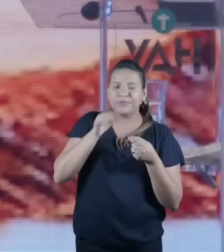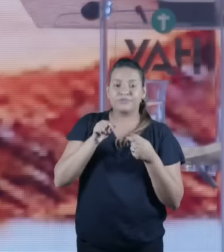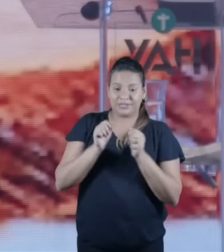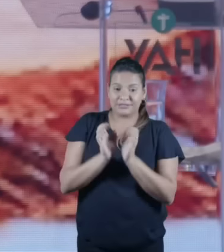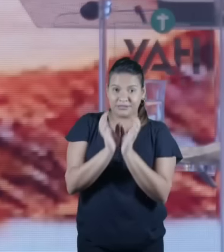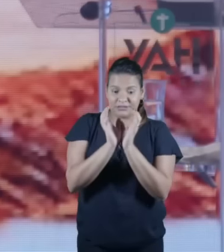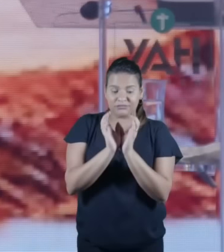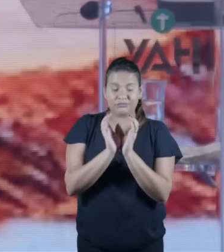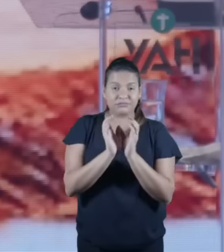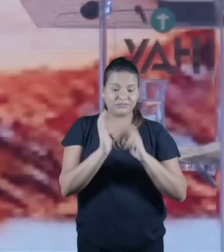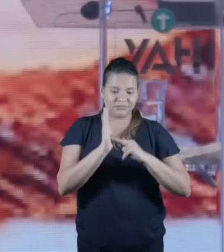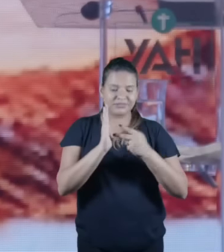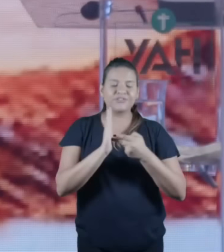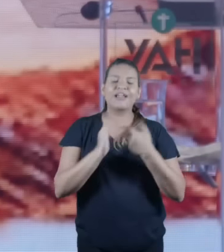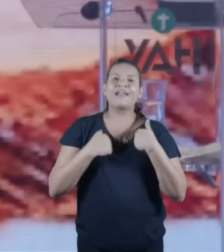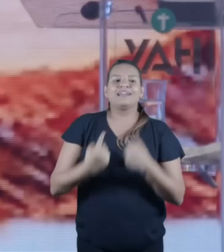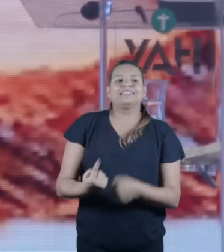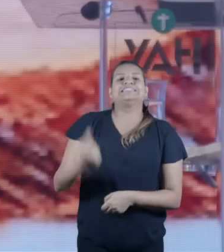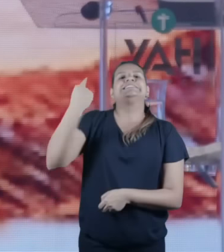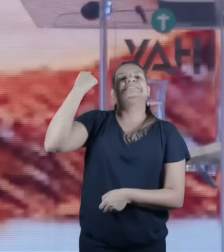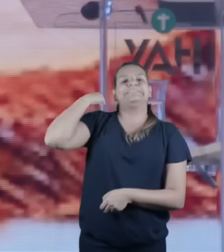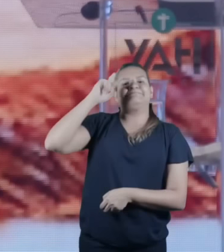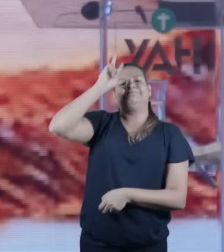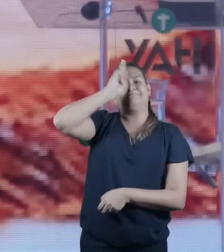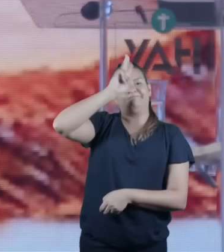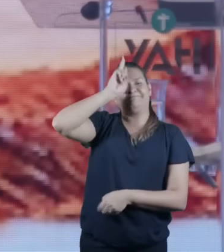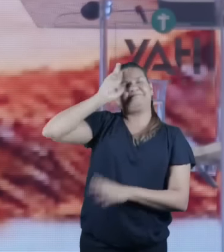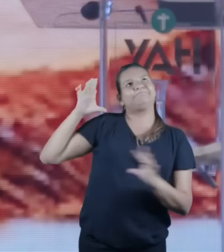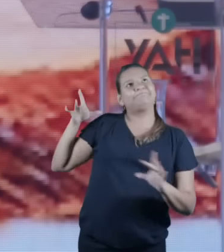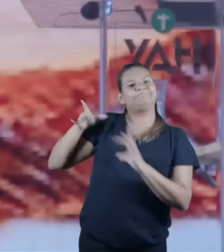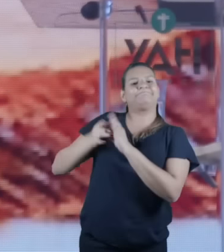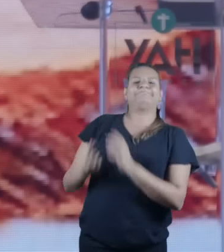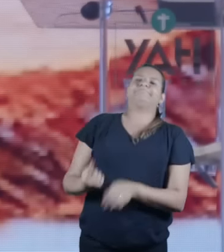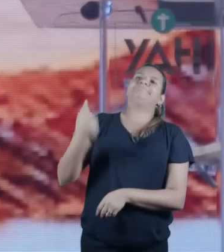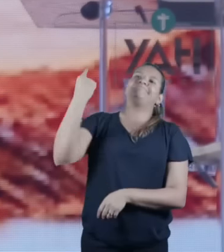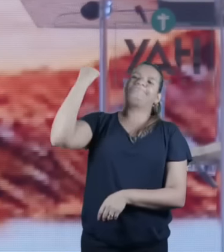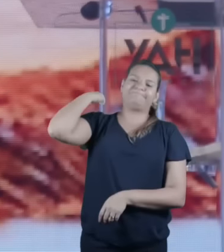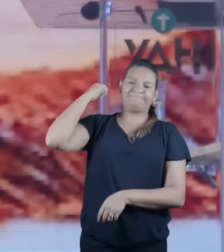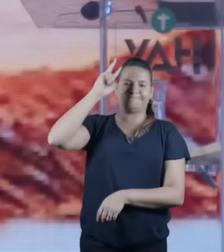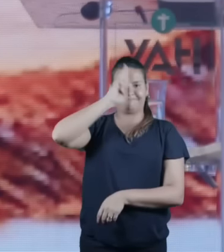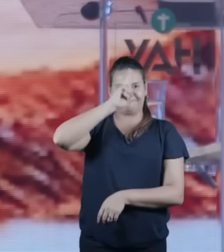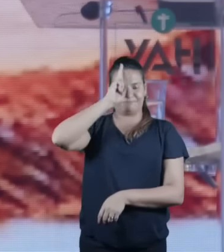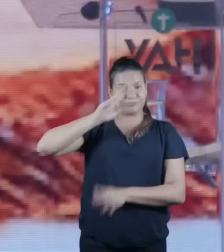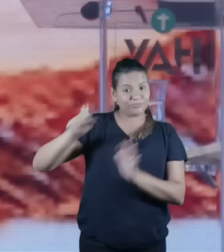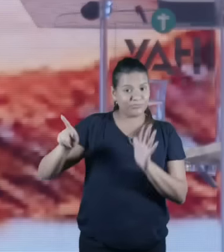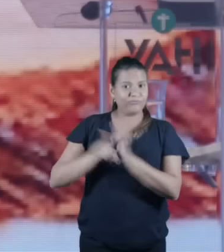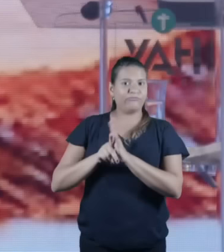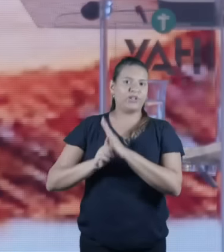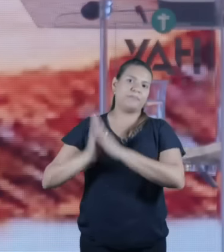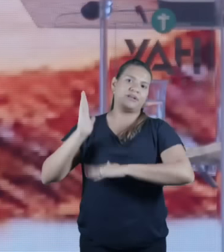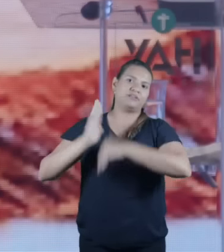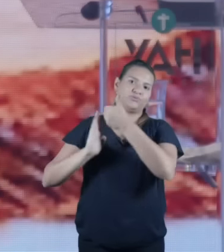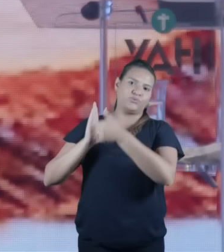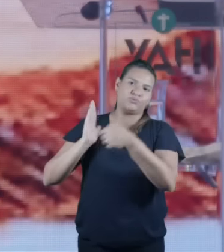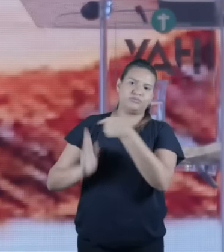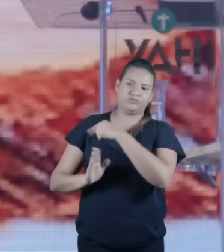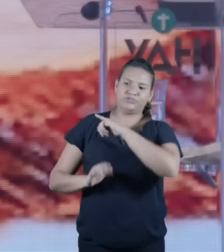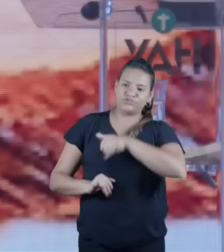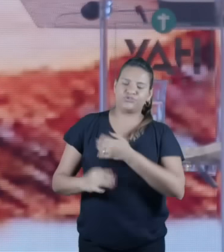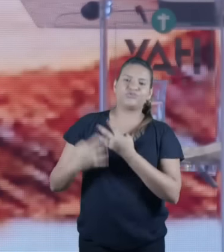fez na última ceia há dois mil anos atrás e vocês estão se conectando com a páscoa judaica com uma tradição de dois